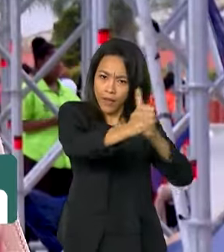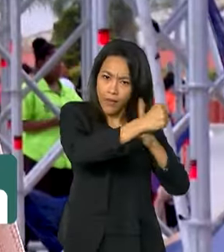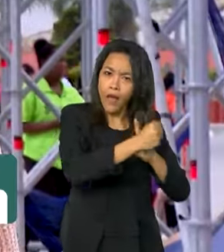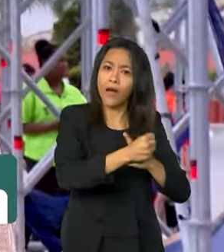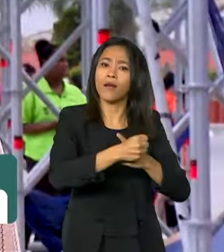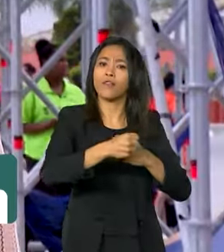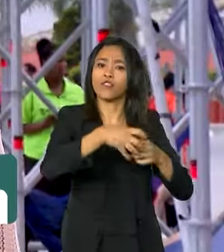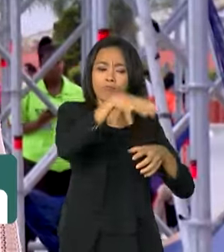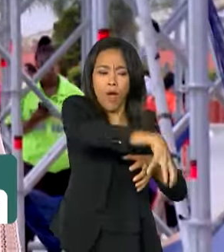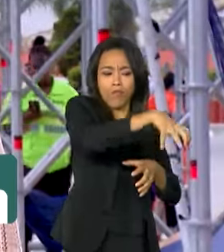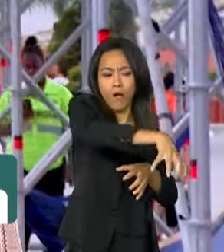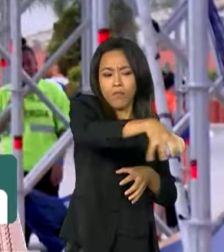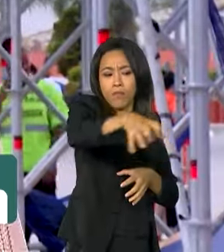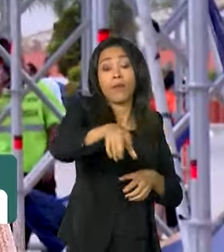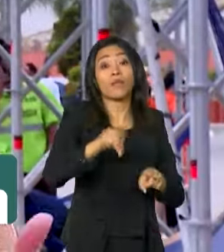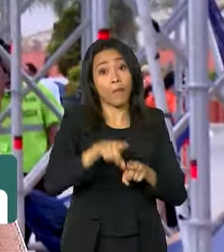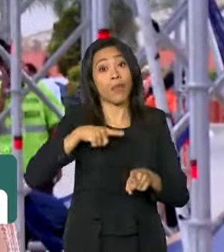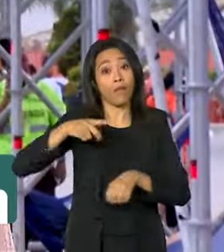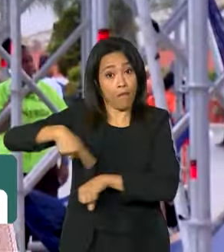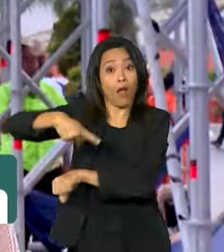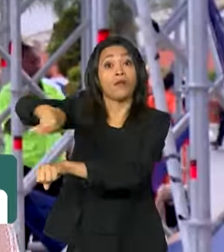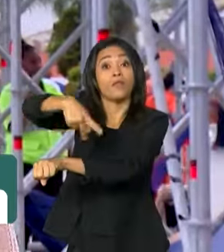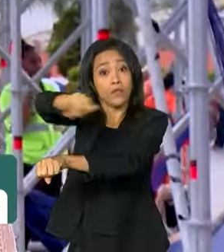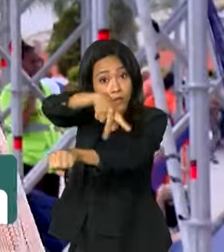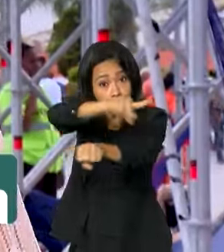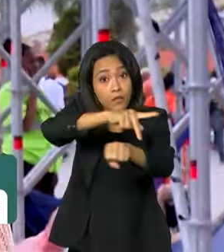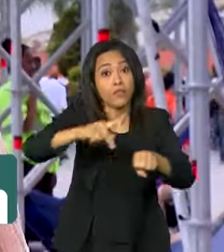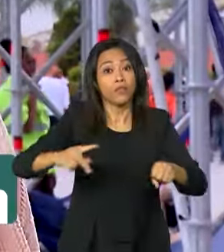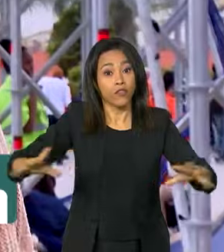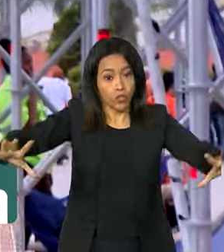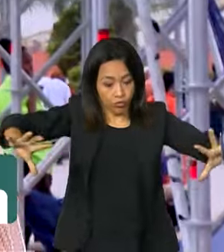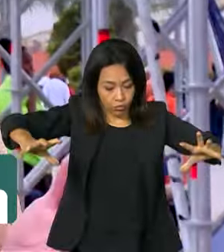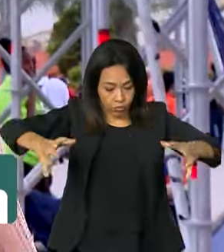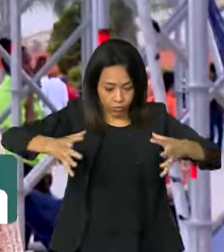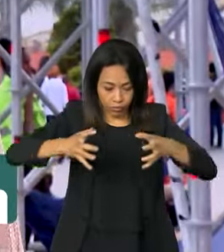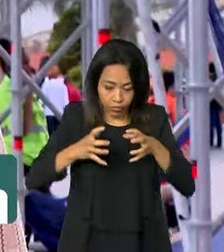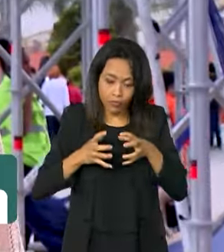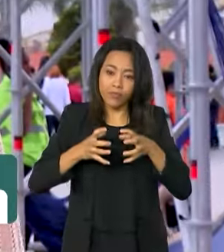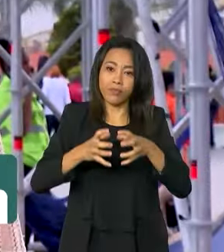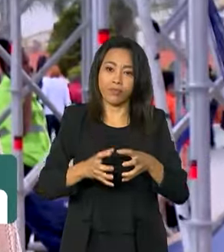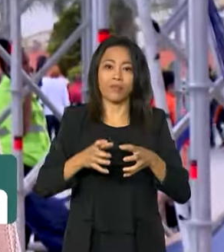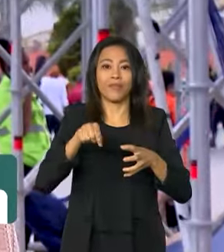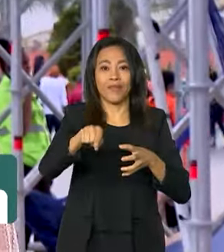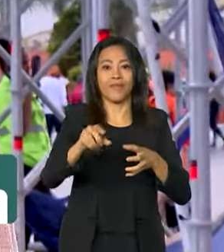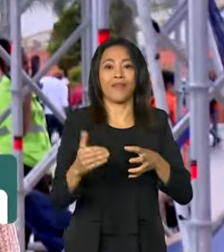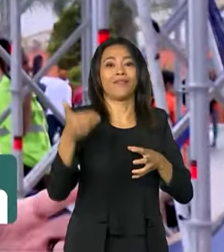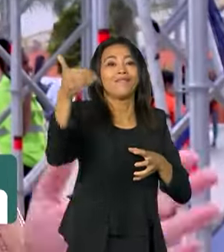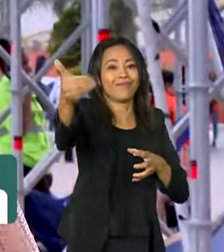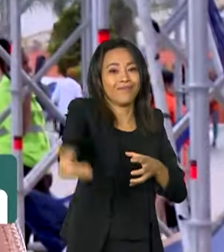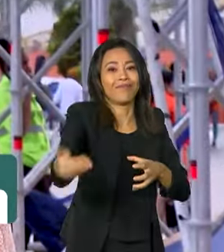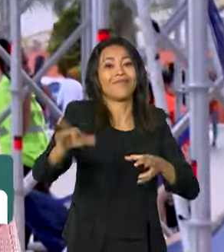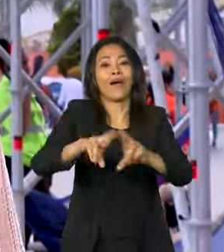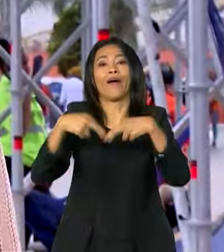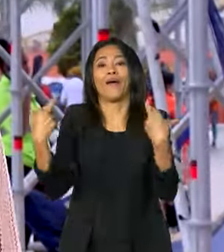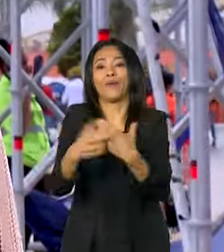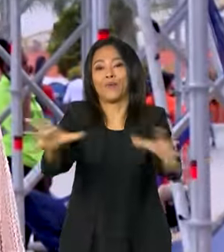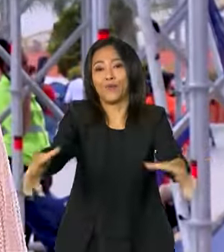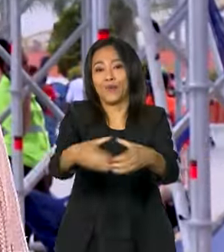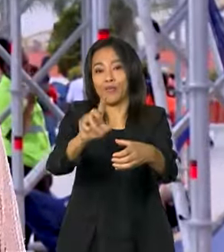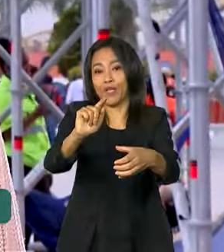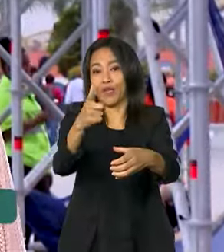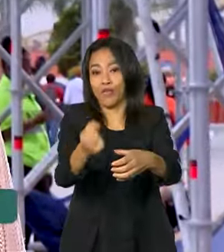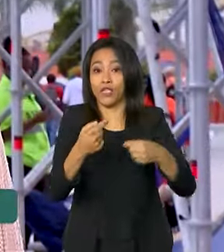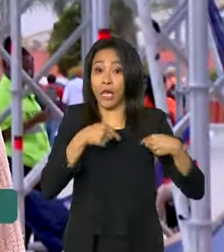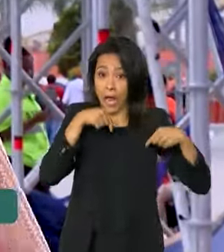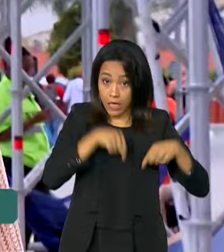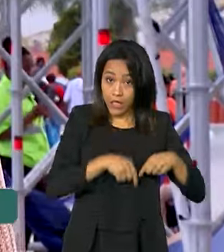também de vários países que estão no arco de todos os países representados no G20. E aqui, nos dias 14, 15